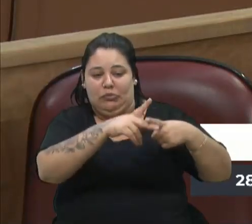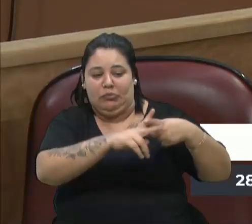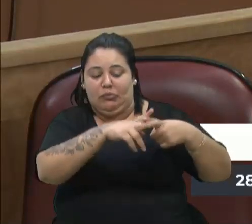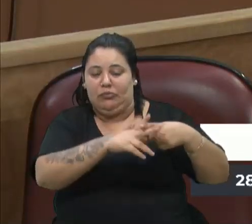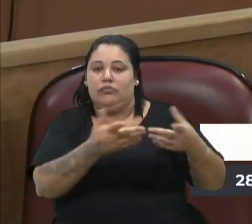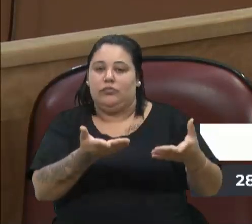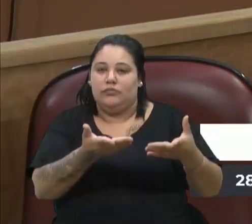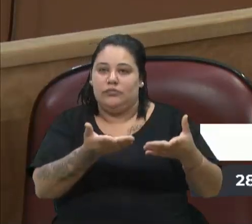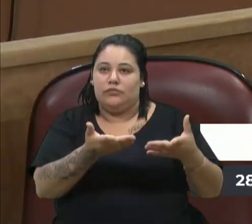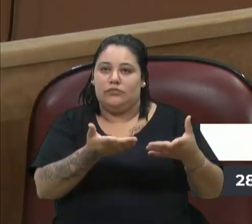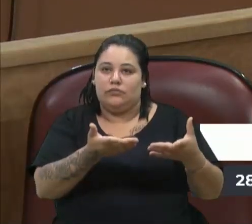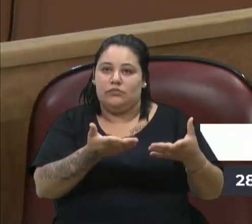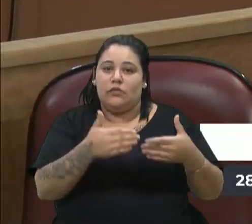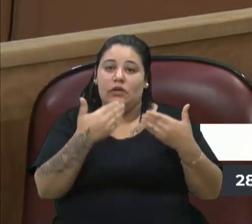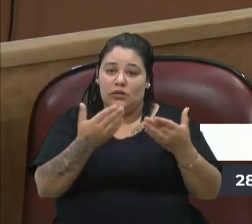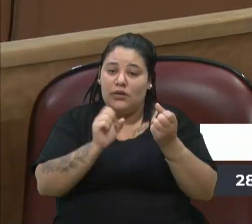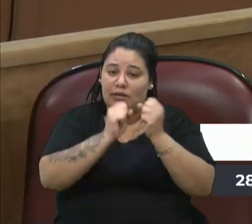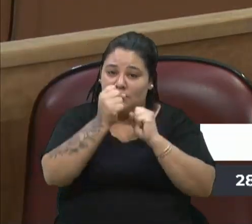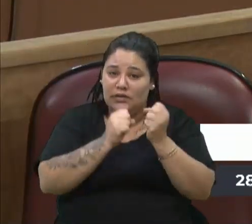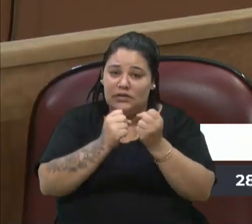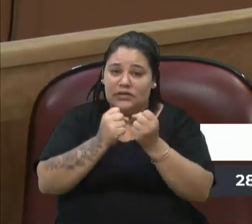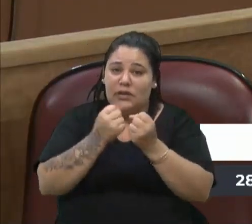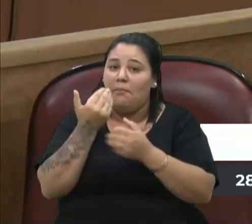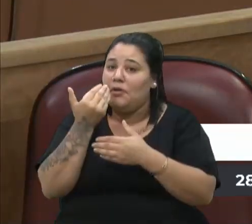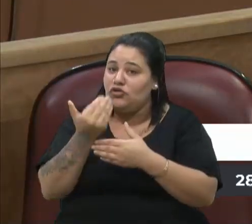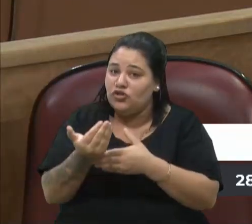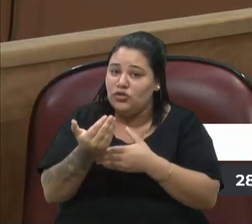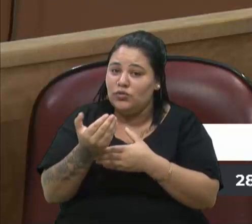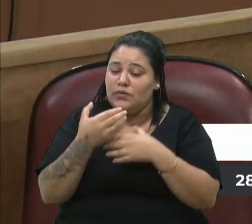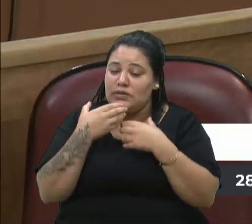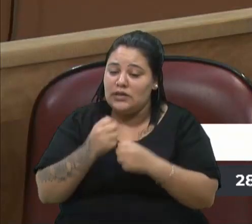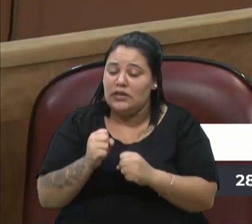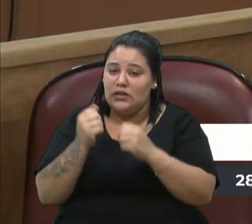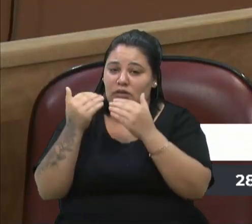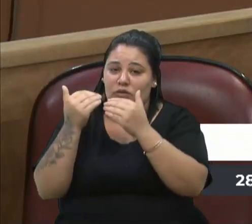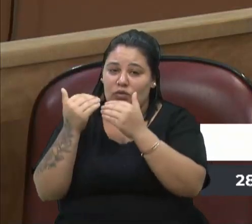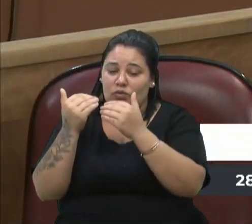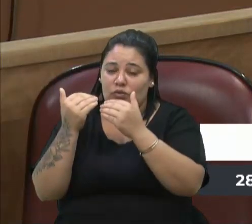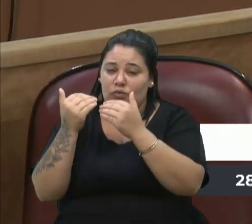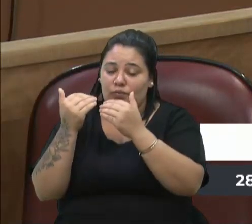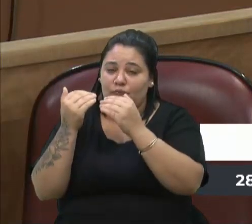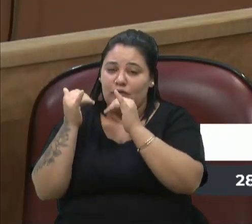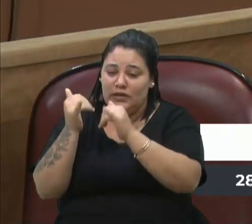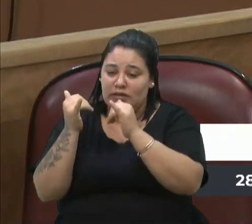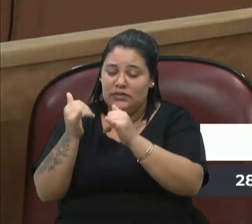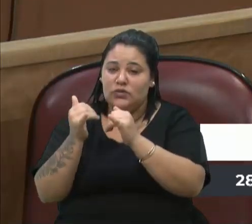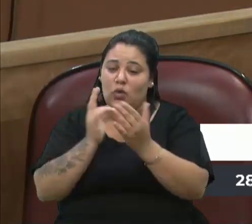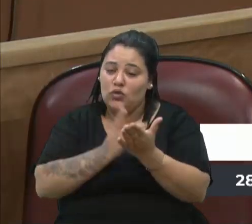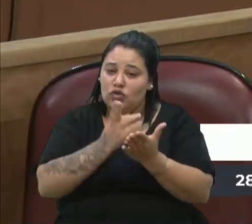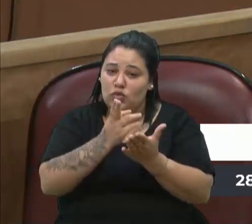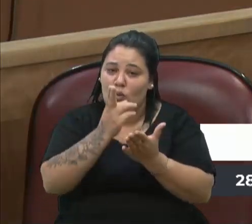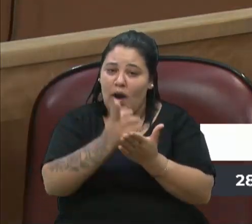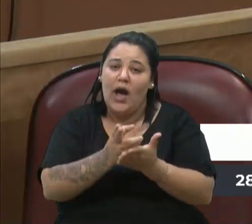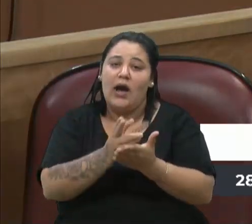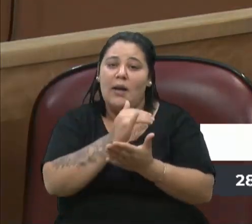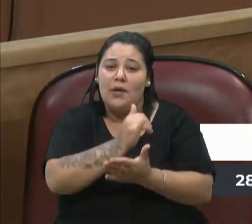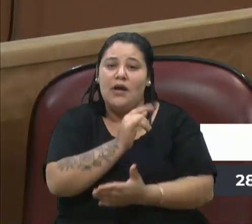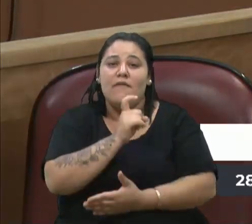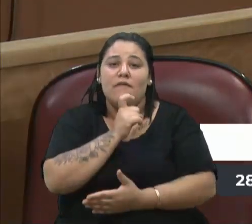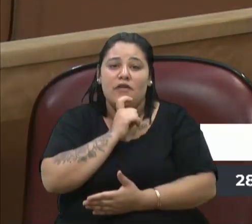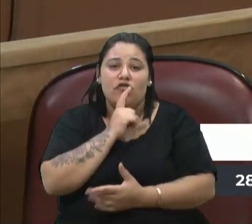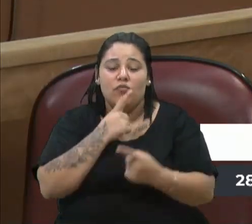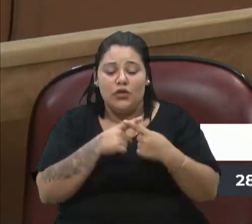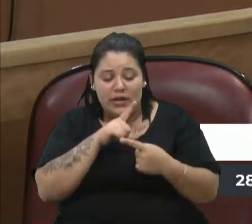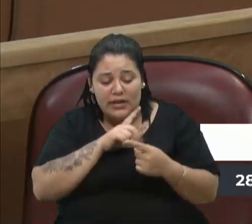empresa pediu para a Secretaria do Trânsito manter aquela passagem verde pelo resultado que deu. Isso